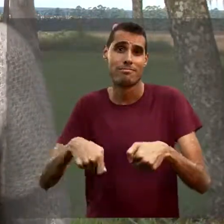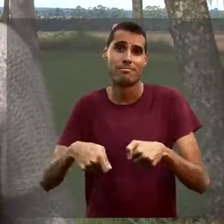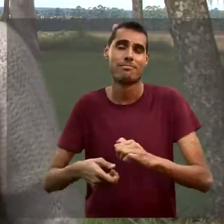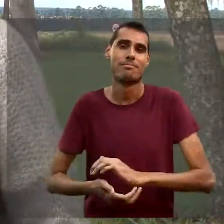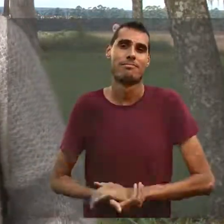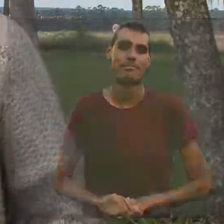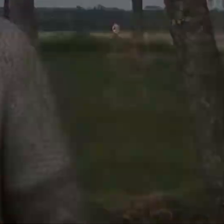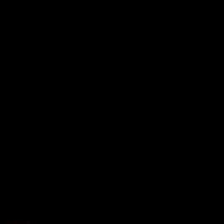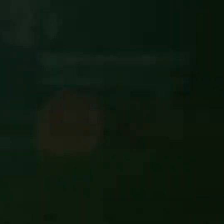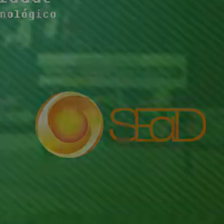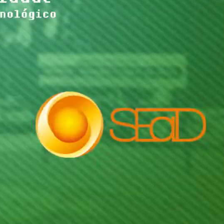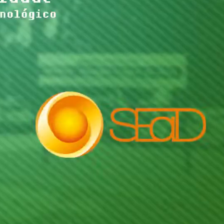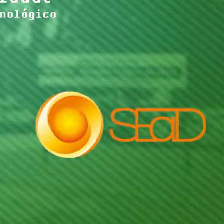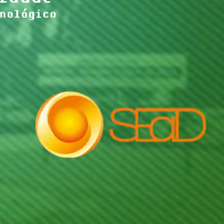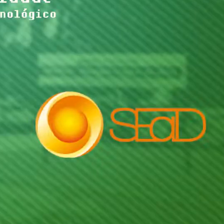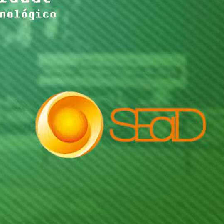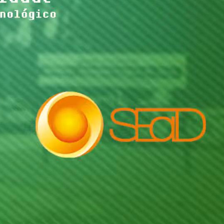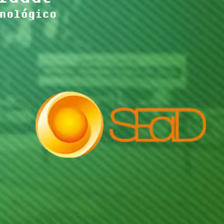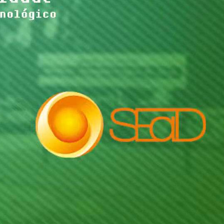ajudar a melhorar a cidade.